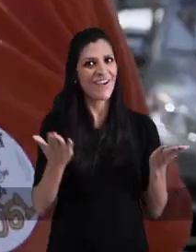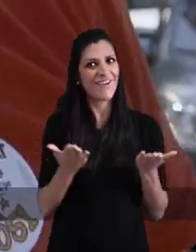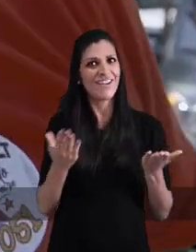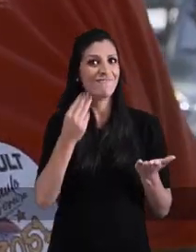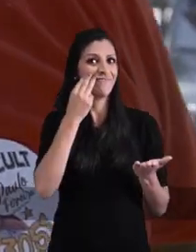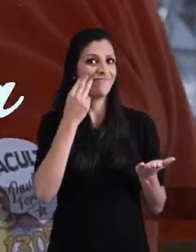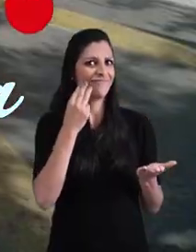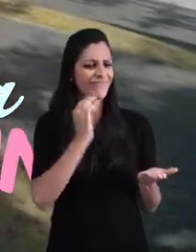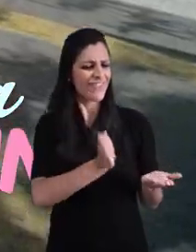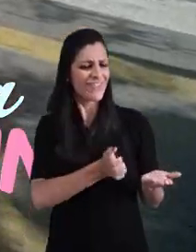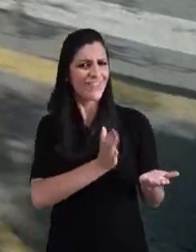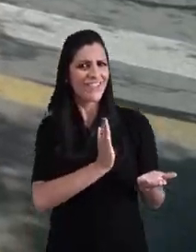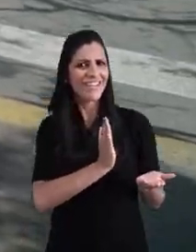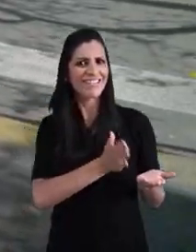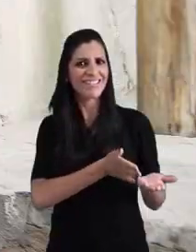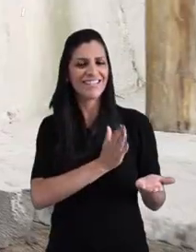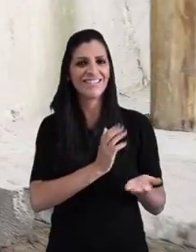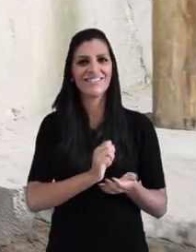Chegou a vez dela.